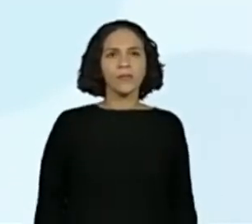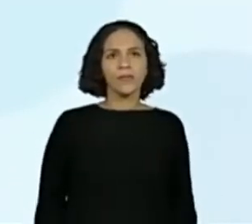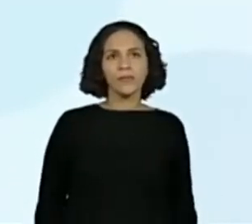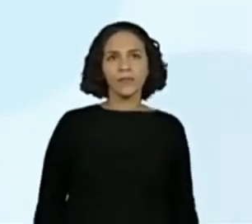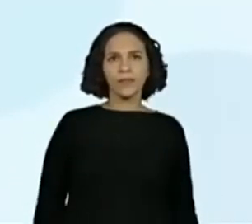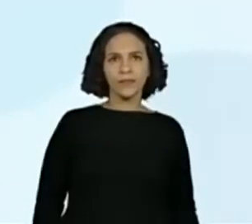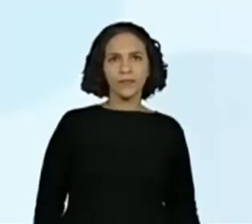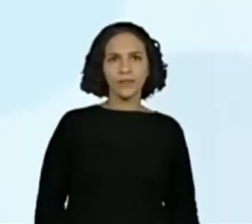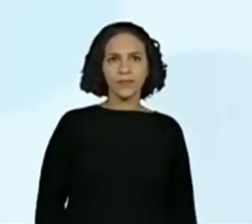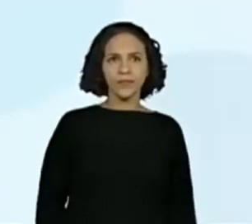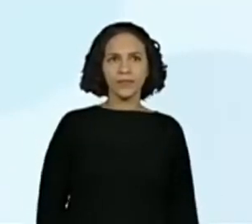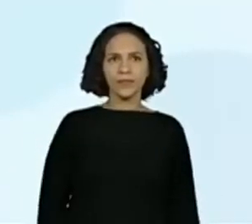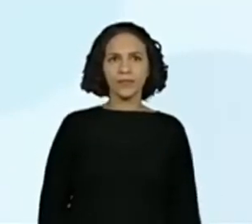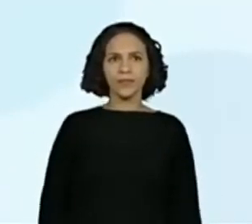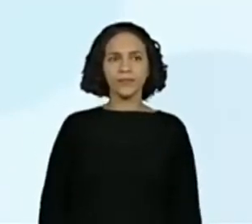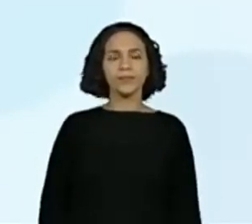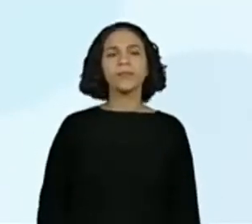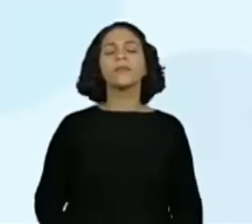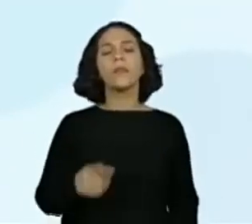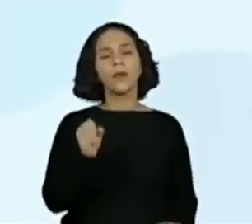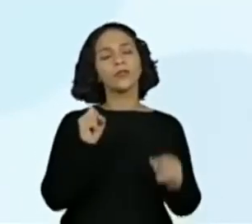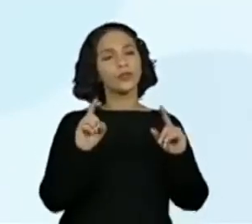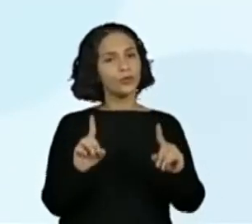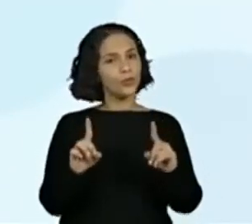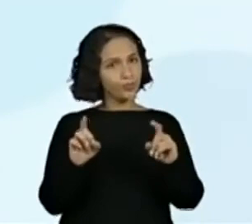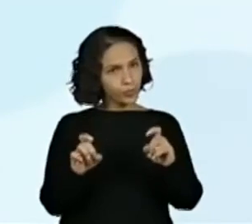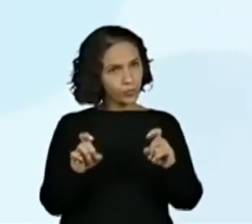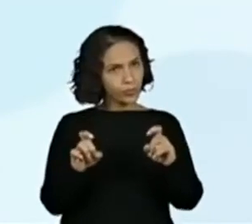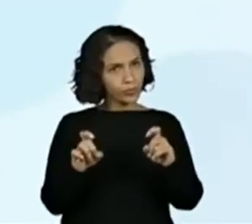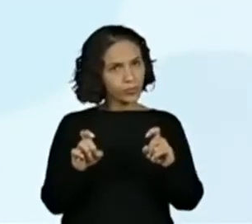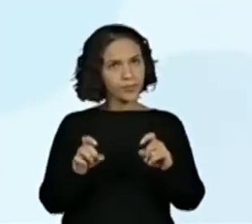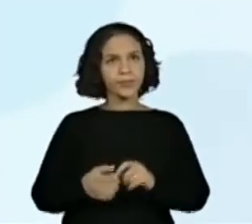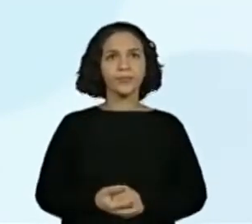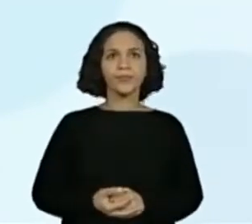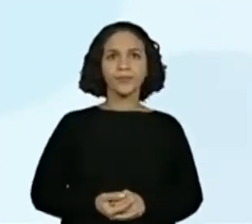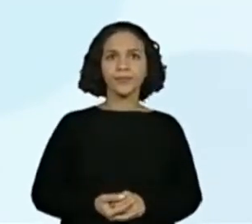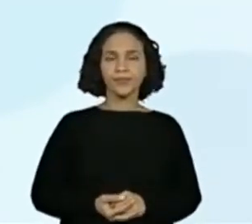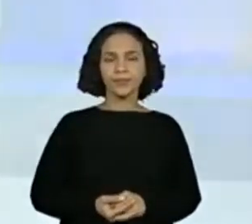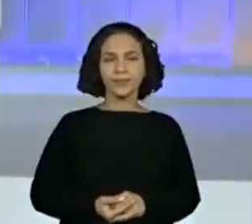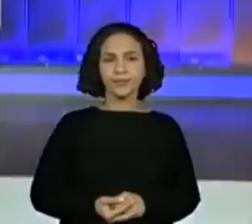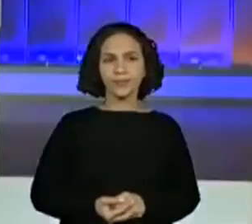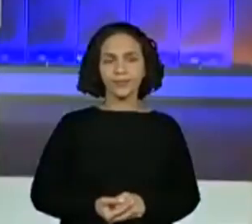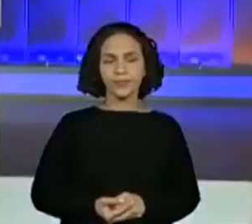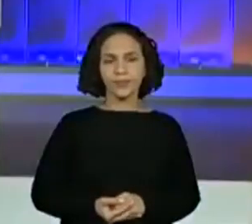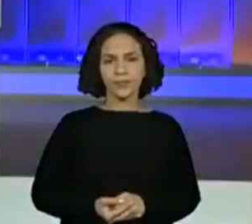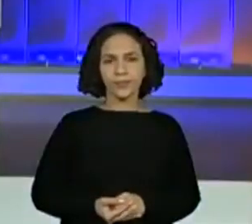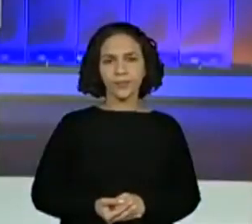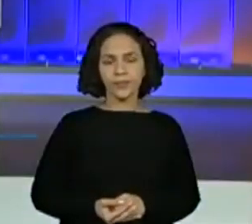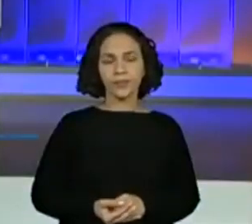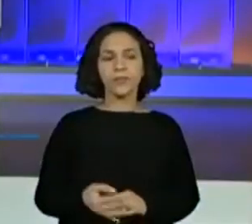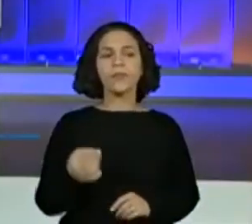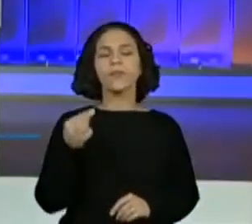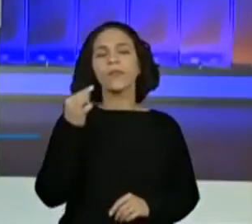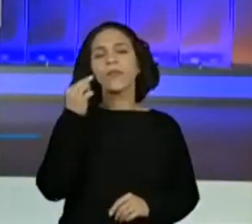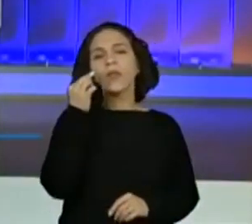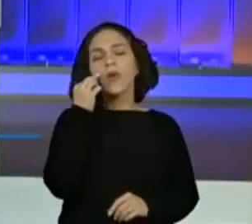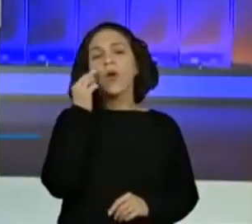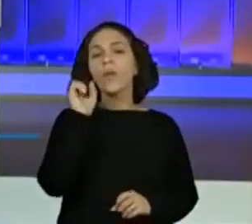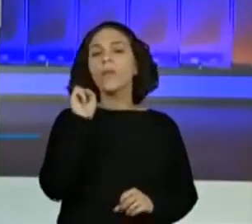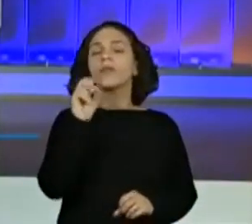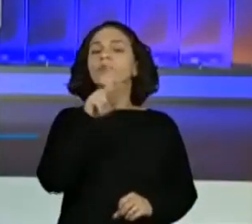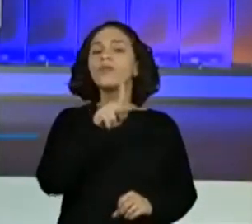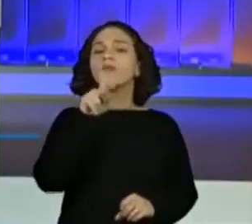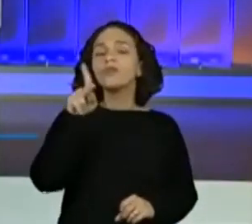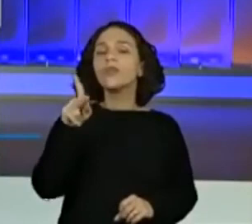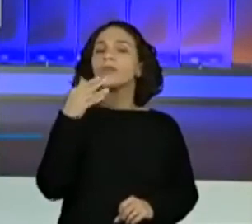para o material. Certo? Então, tira a print aqui. Vamos lá? Ó, a professora Shirley, inclusive, pediu isso. Por favor, coloca